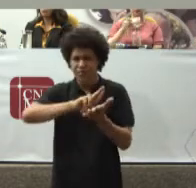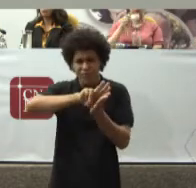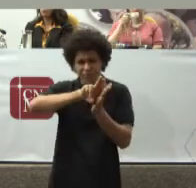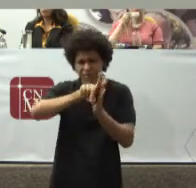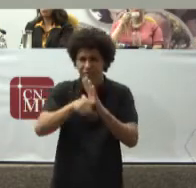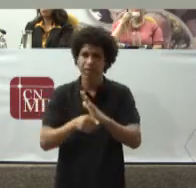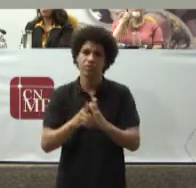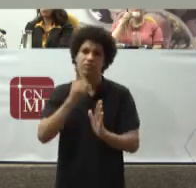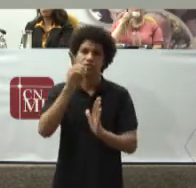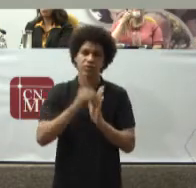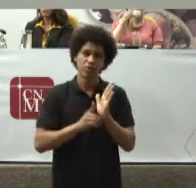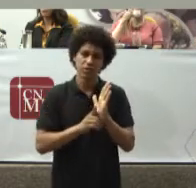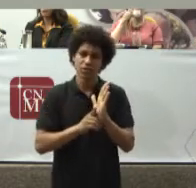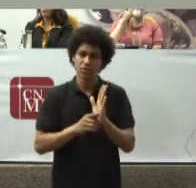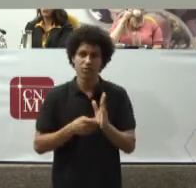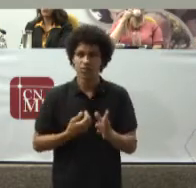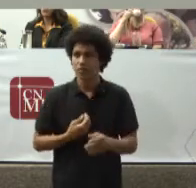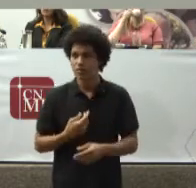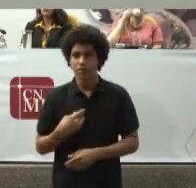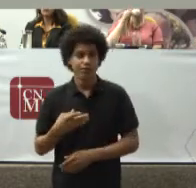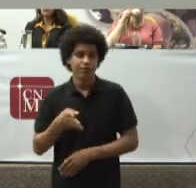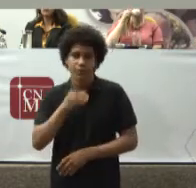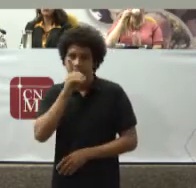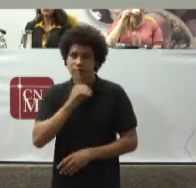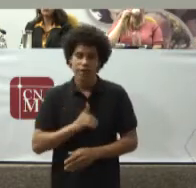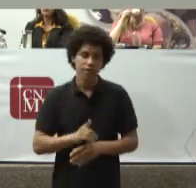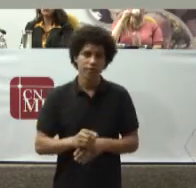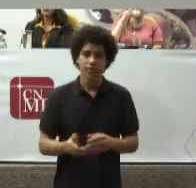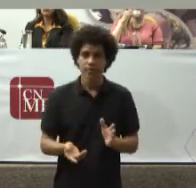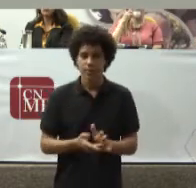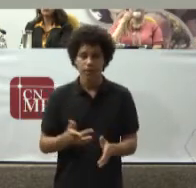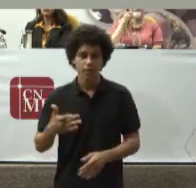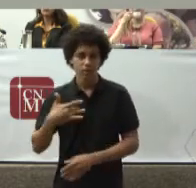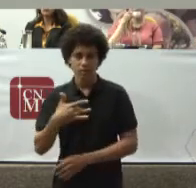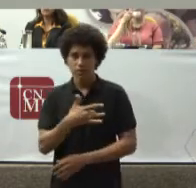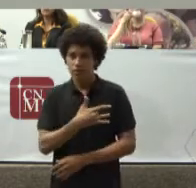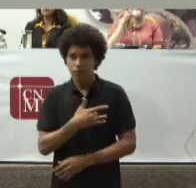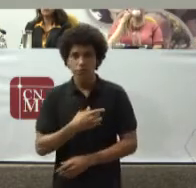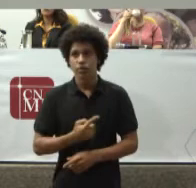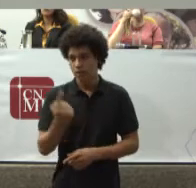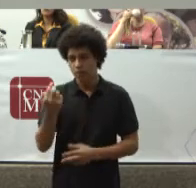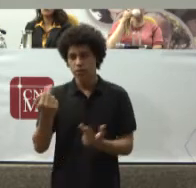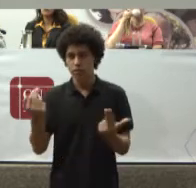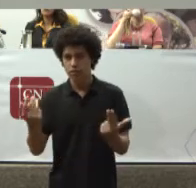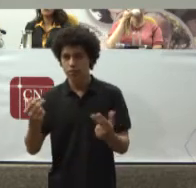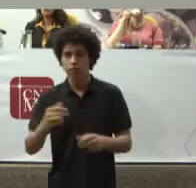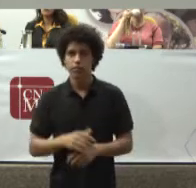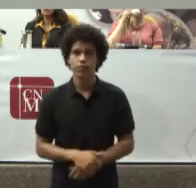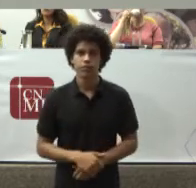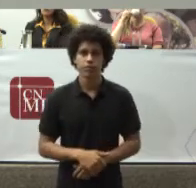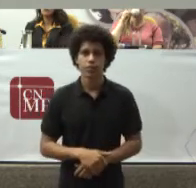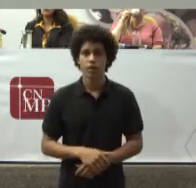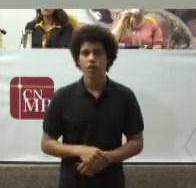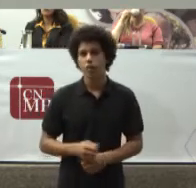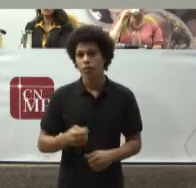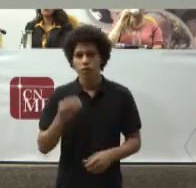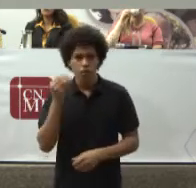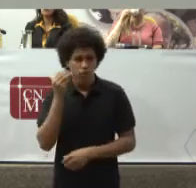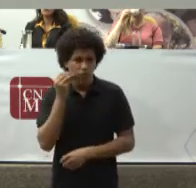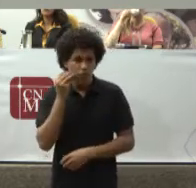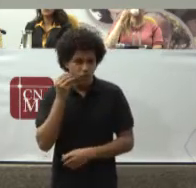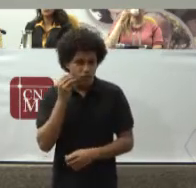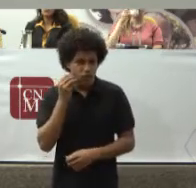culturais Como direito humano Fundamental O direito à saúde É um deles Poderia ter reconhecido Poderia Esse direito Mas não ter